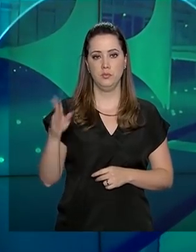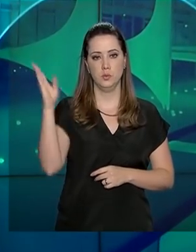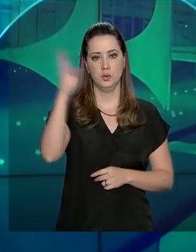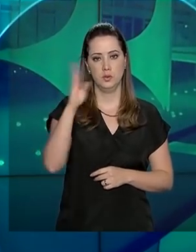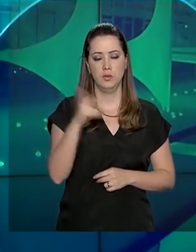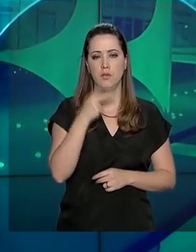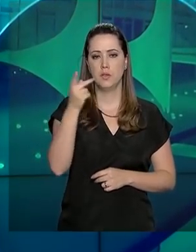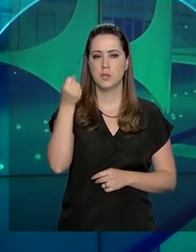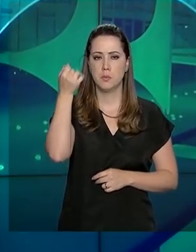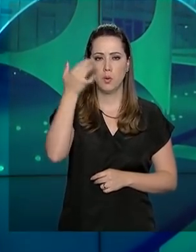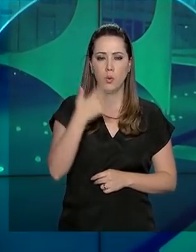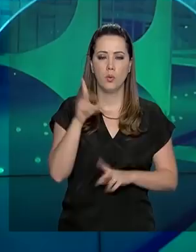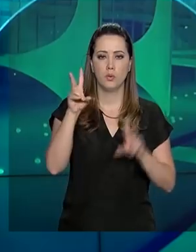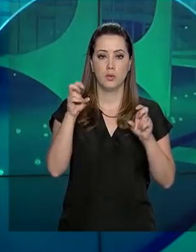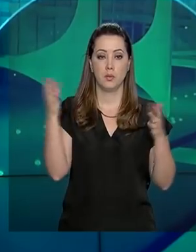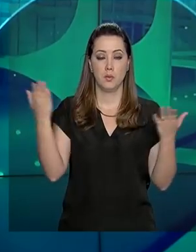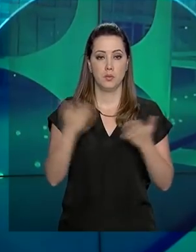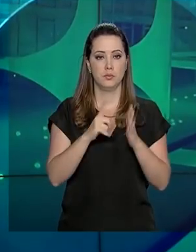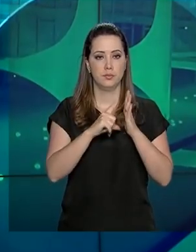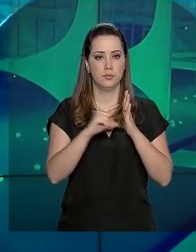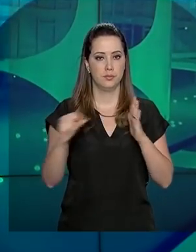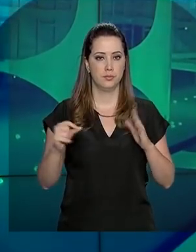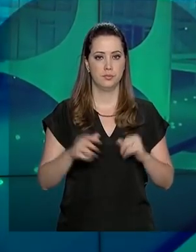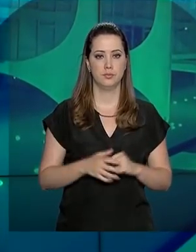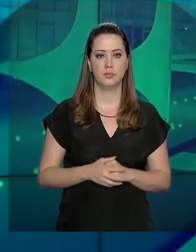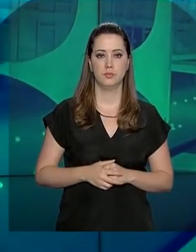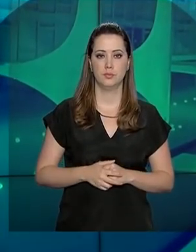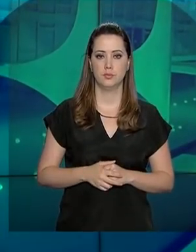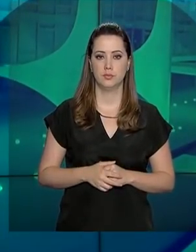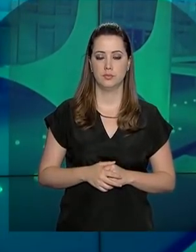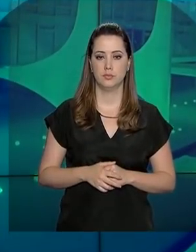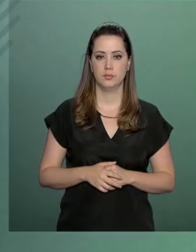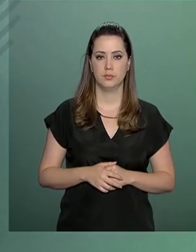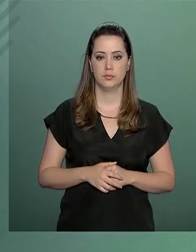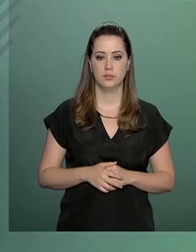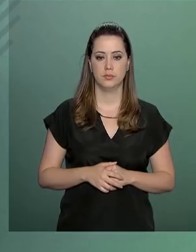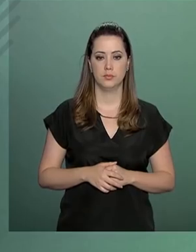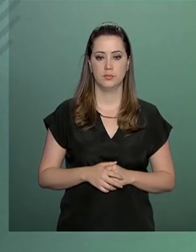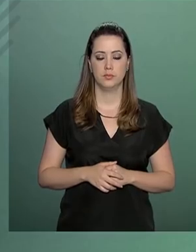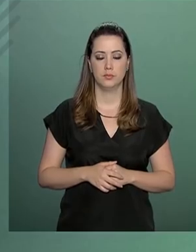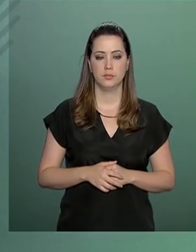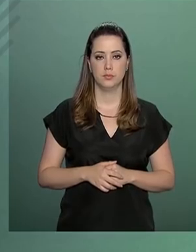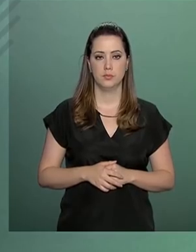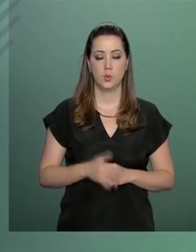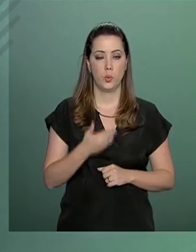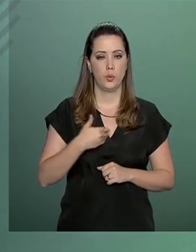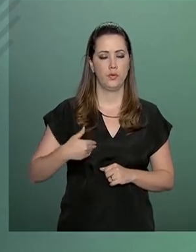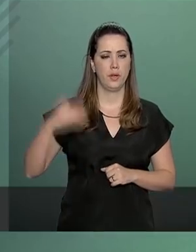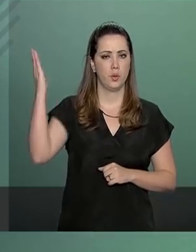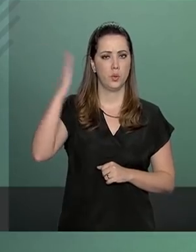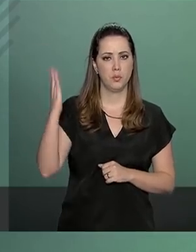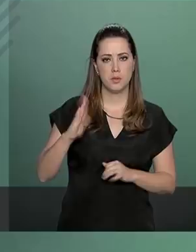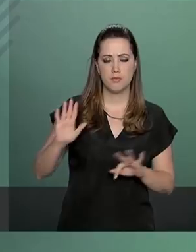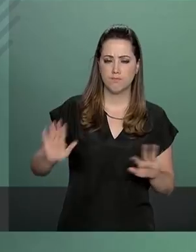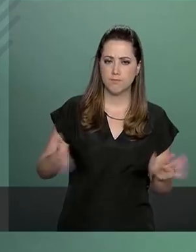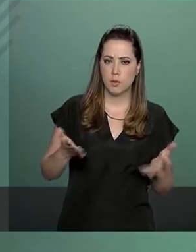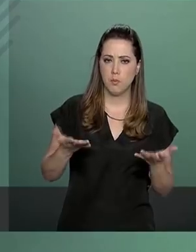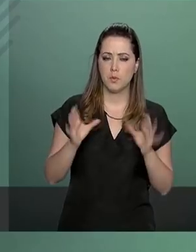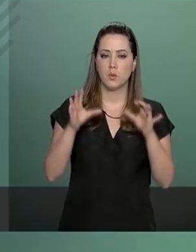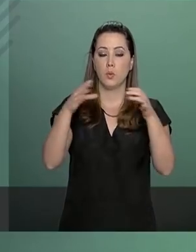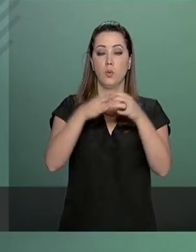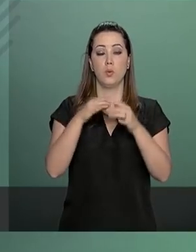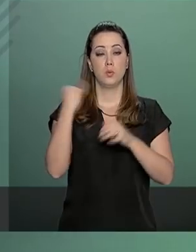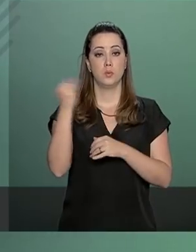República falou sobre esse assunto hoje no Palácio do Planalto. O governo brasileiro está mobilizando uma